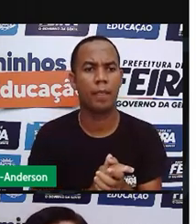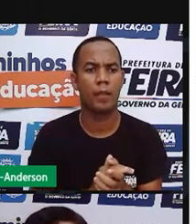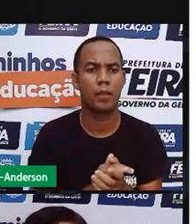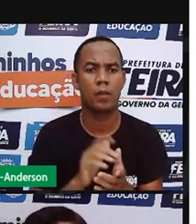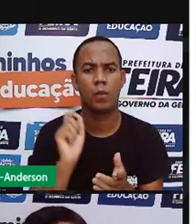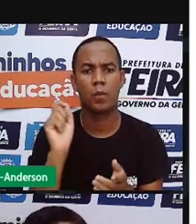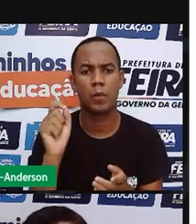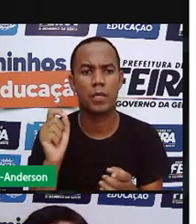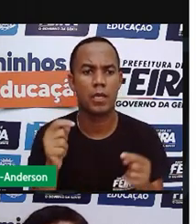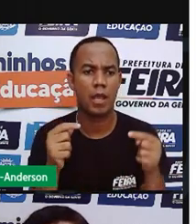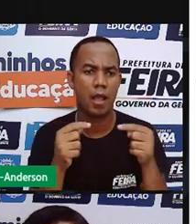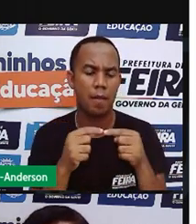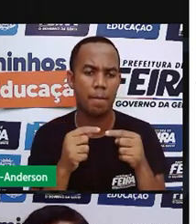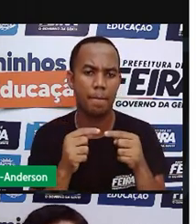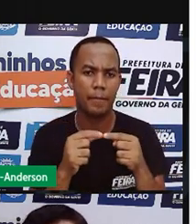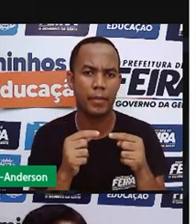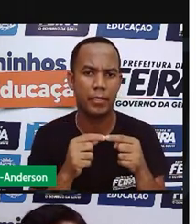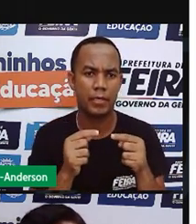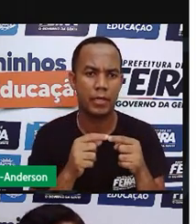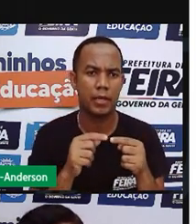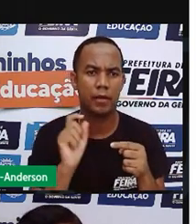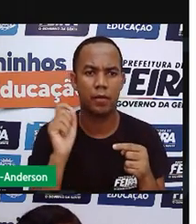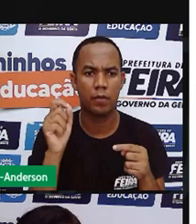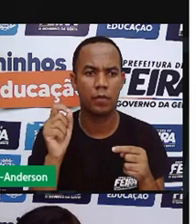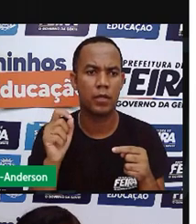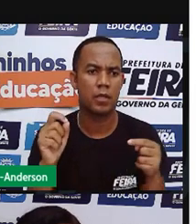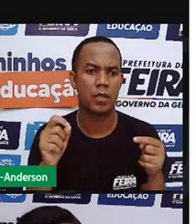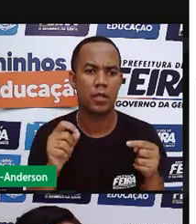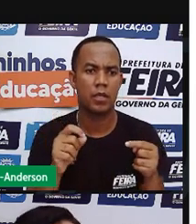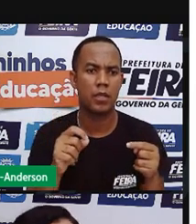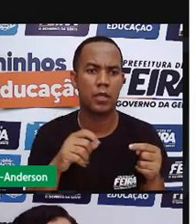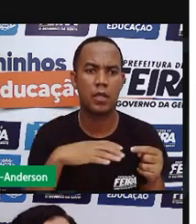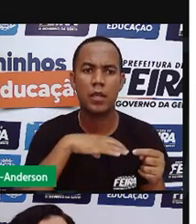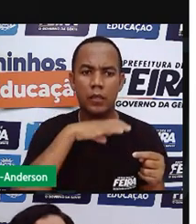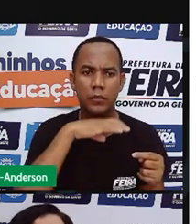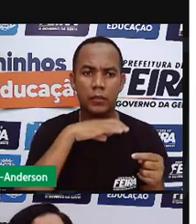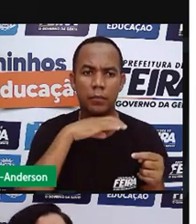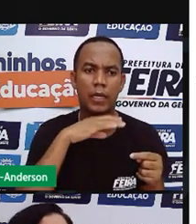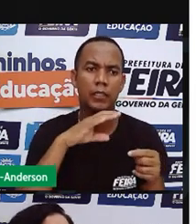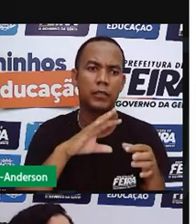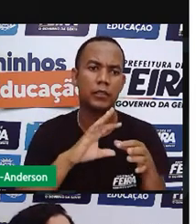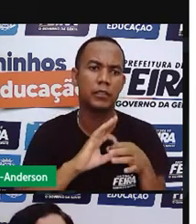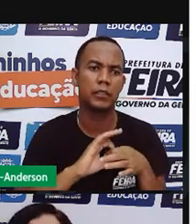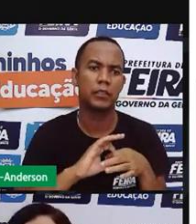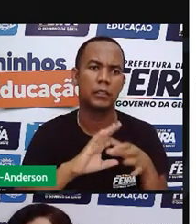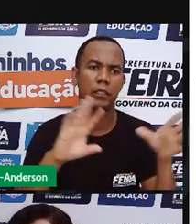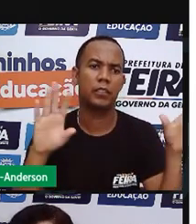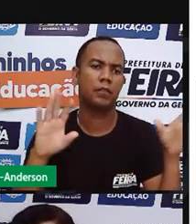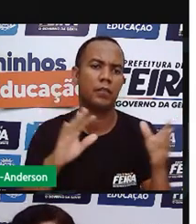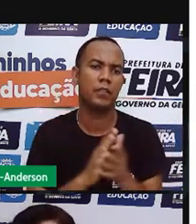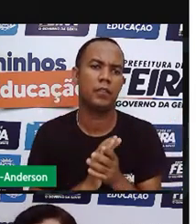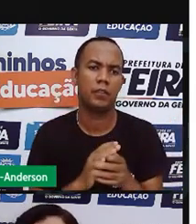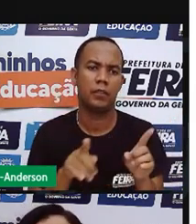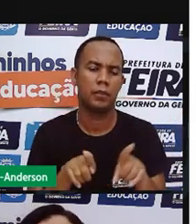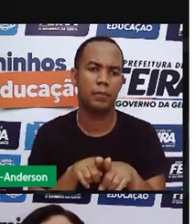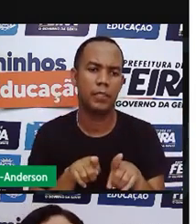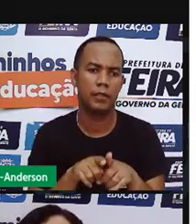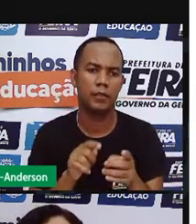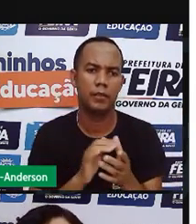extensiva. Os animais são criados livres e se alimentam na hora que eles querem.